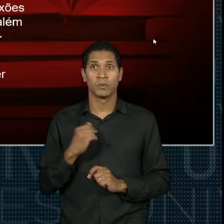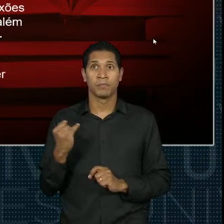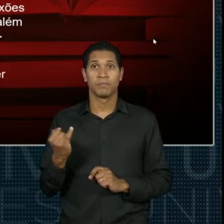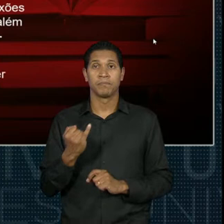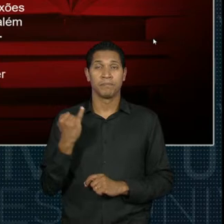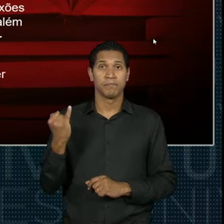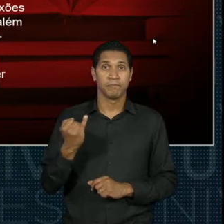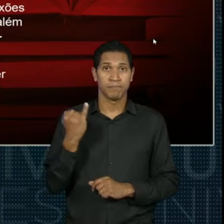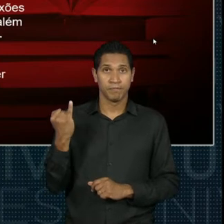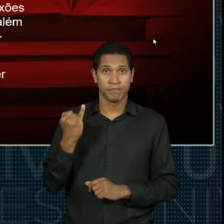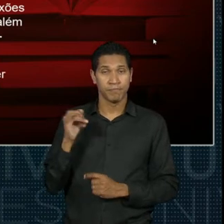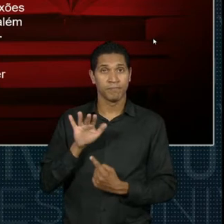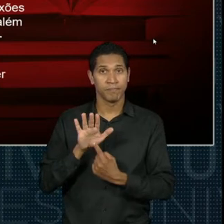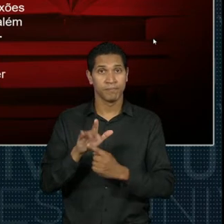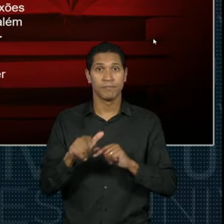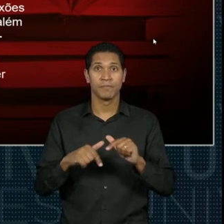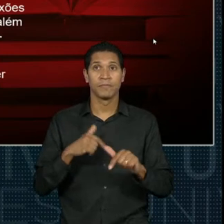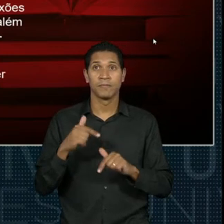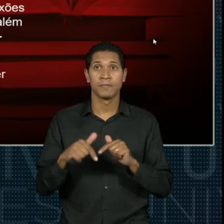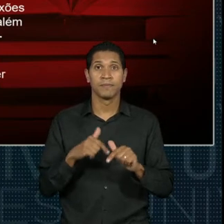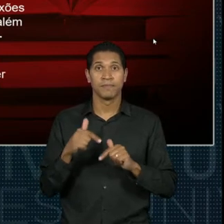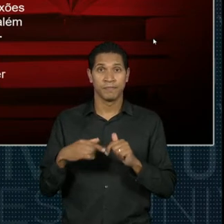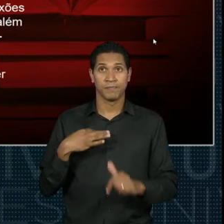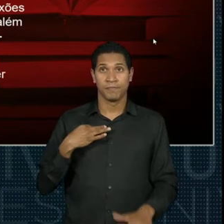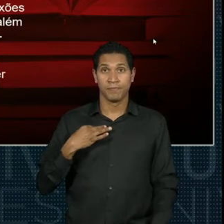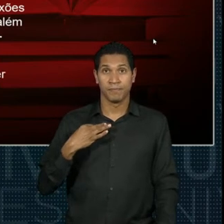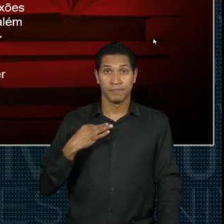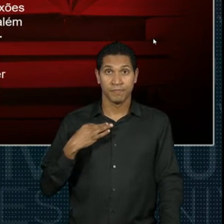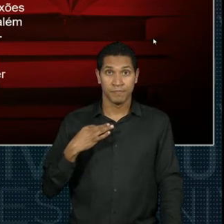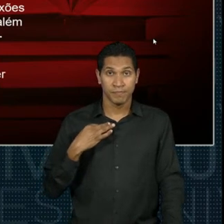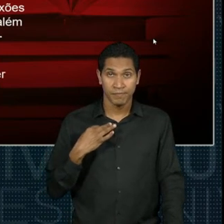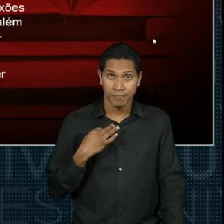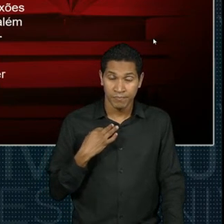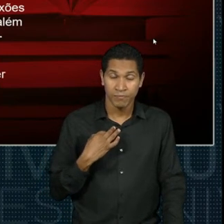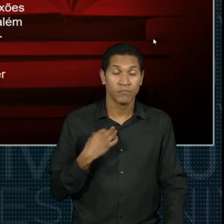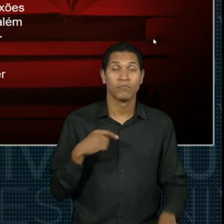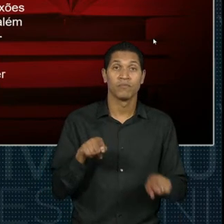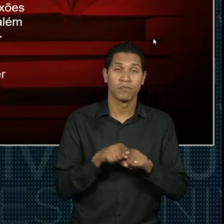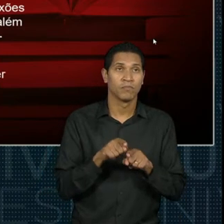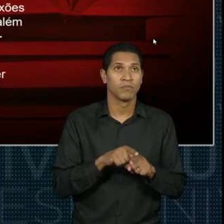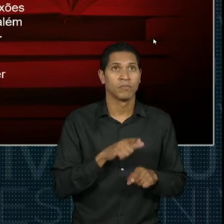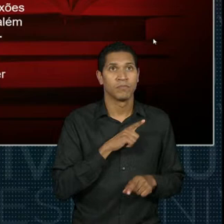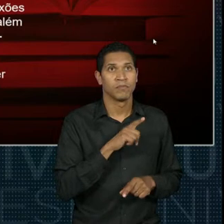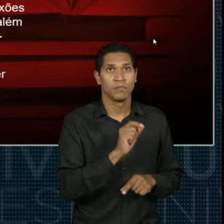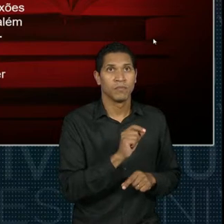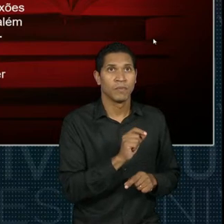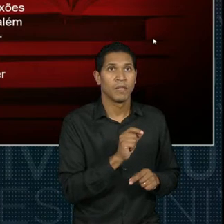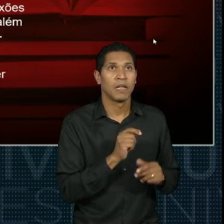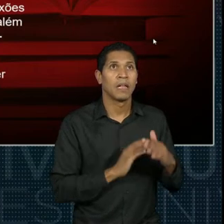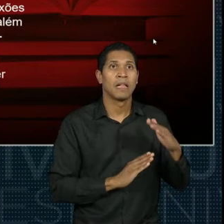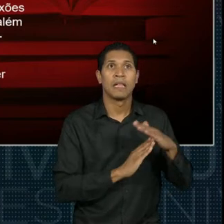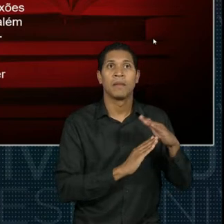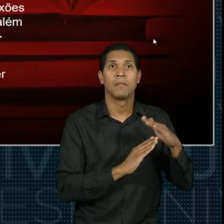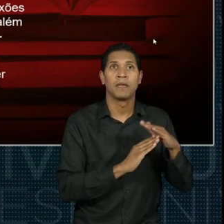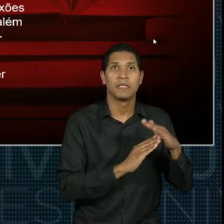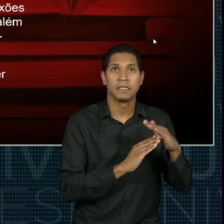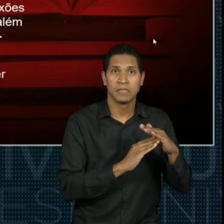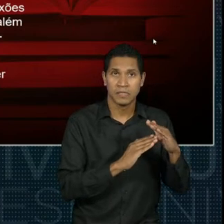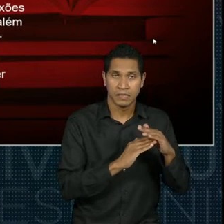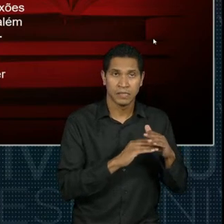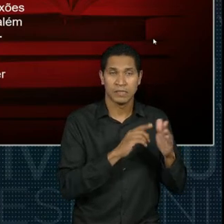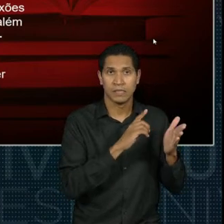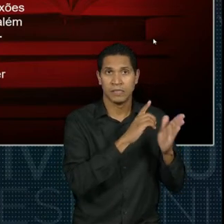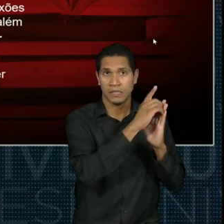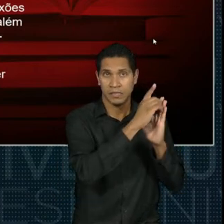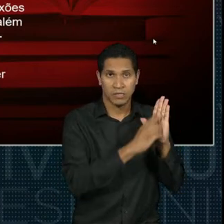ressaltar que nesse caso de trabalho voluntário eu não vou ter nenhum limite de declarações. Então, enquanto no trabalho na